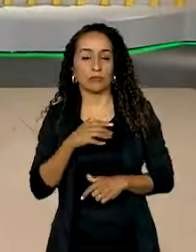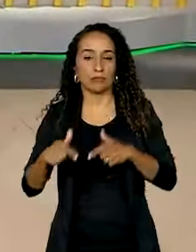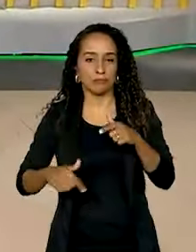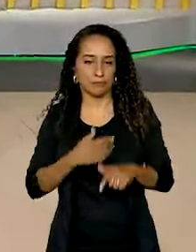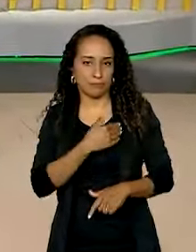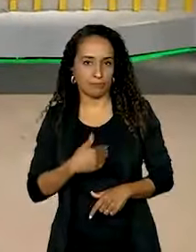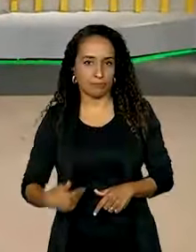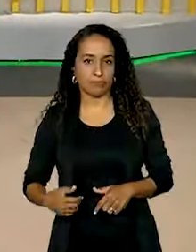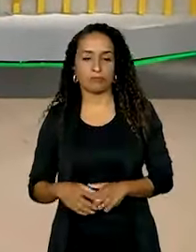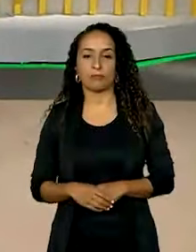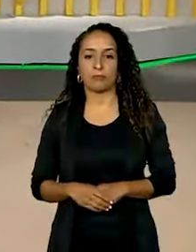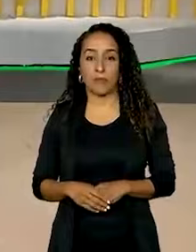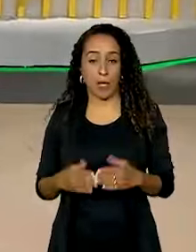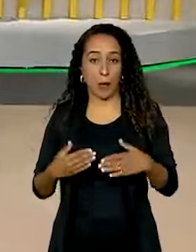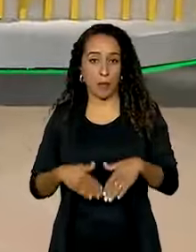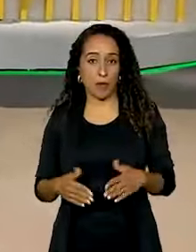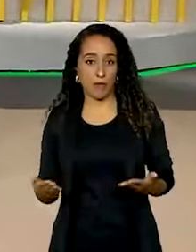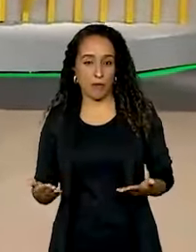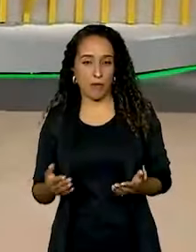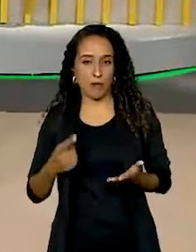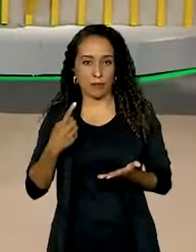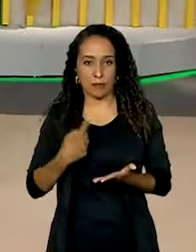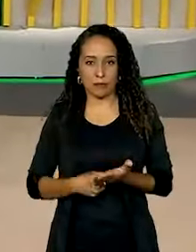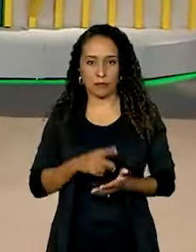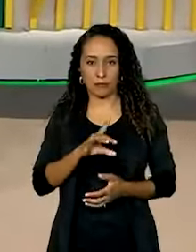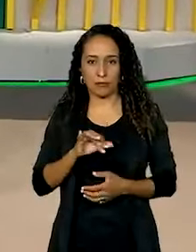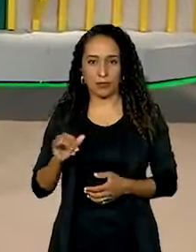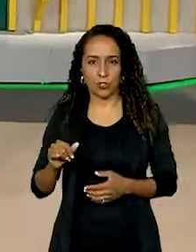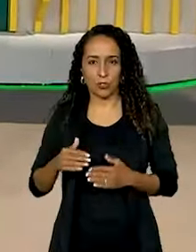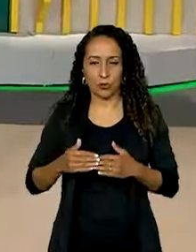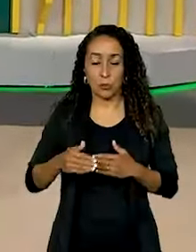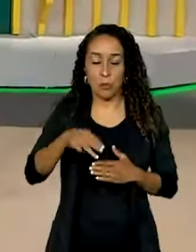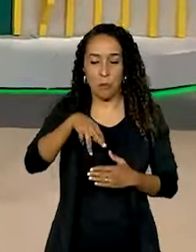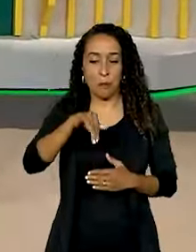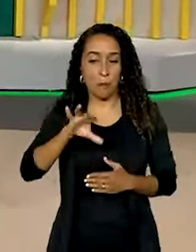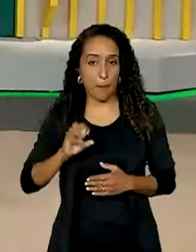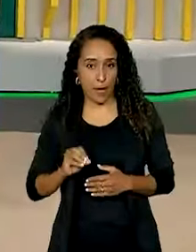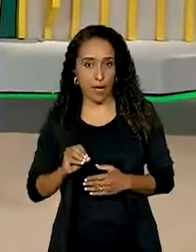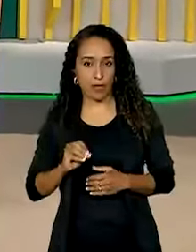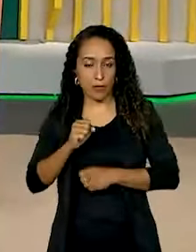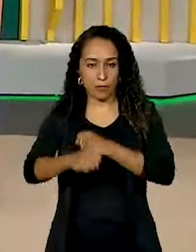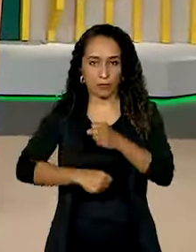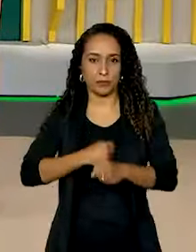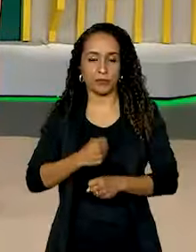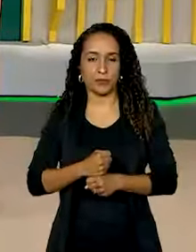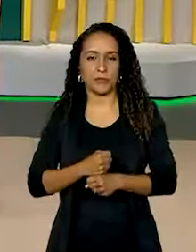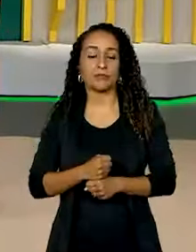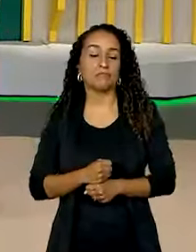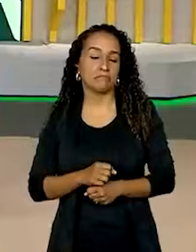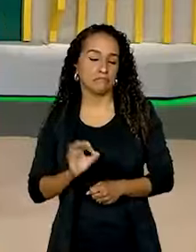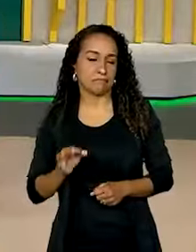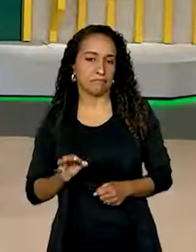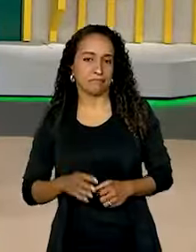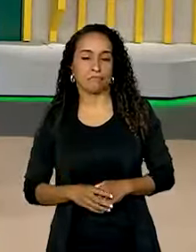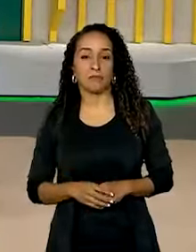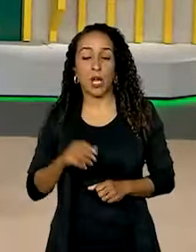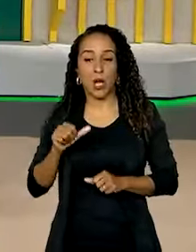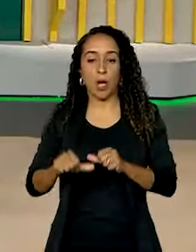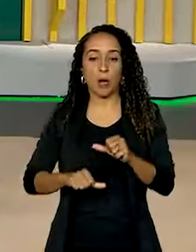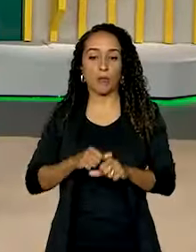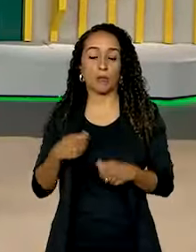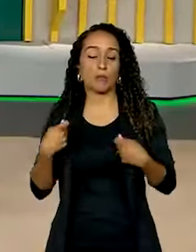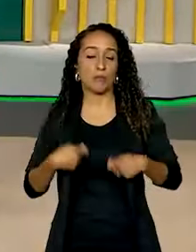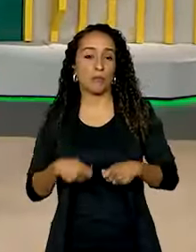Públicos. As provas agora estão marcadas para ocorrer em maio do ano que vem. É isso mesmo, Ana. E a mudança foi